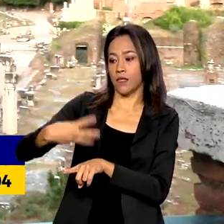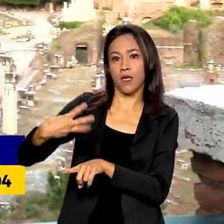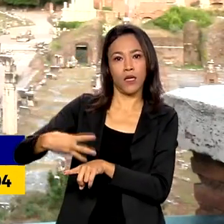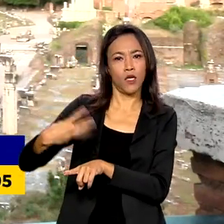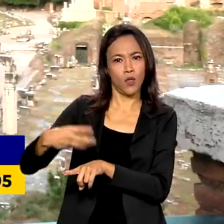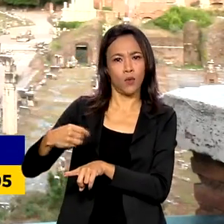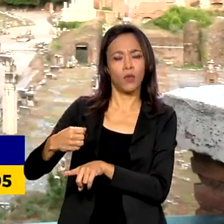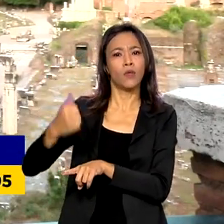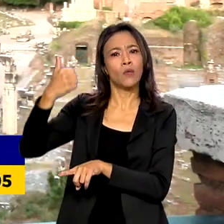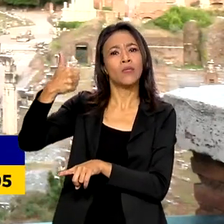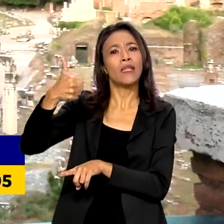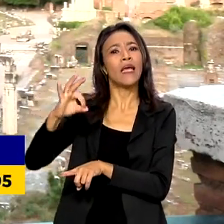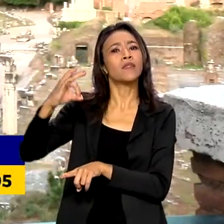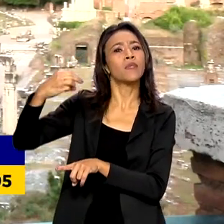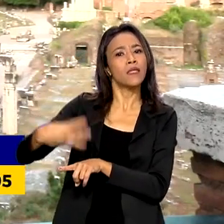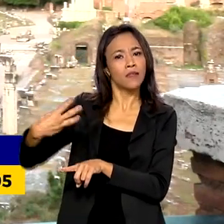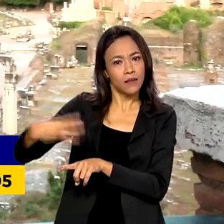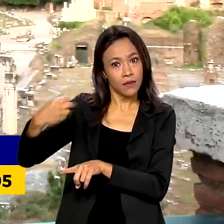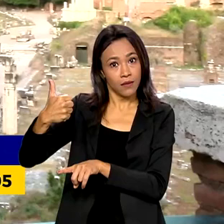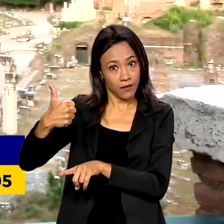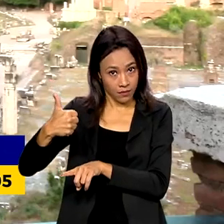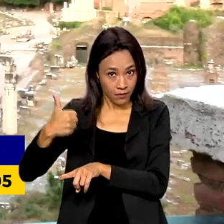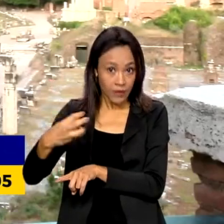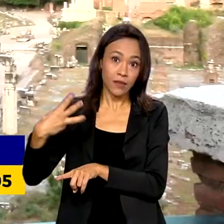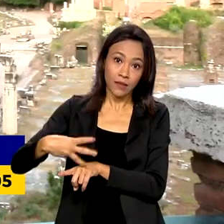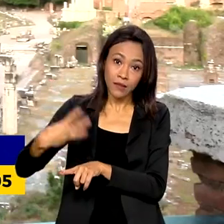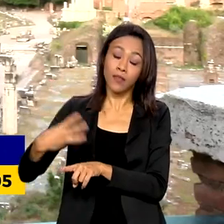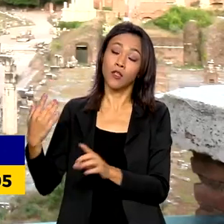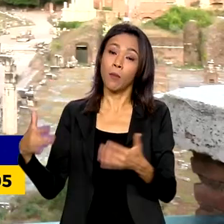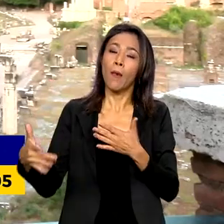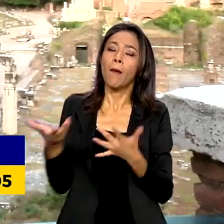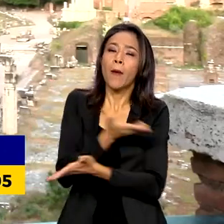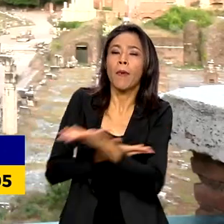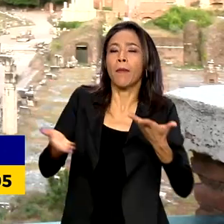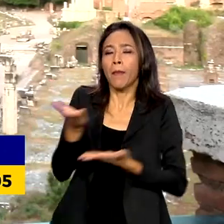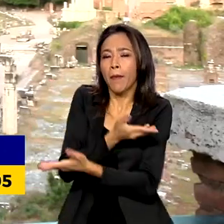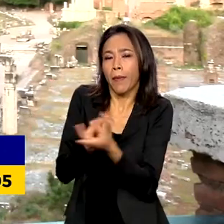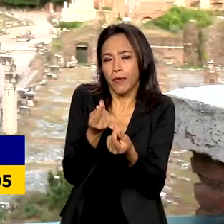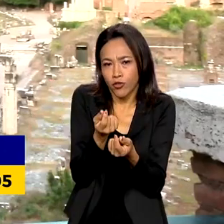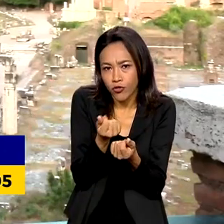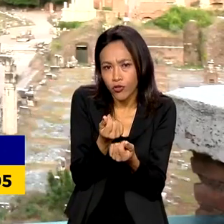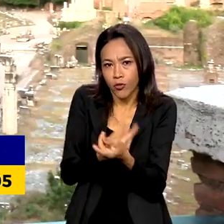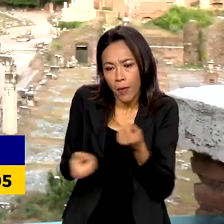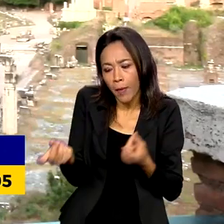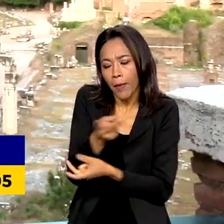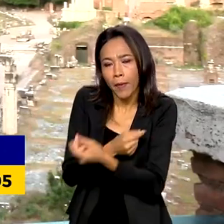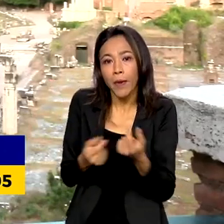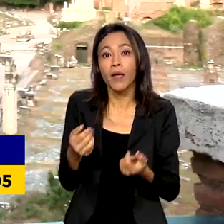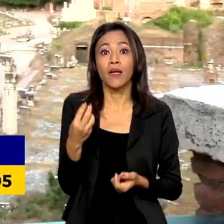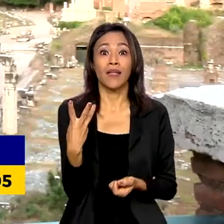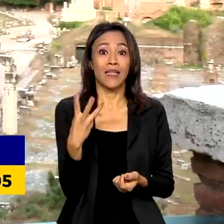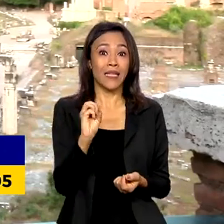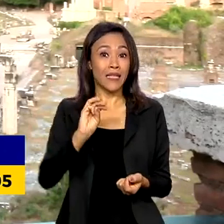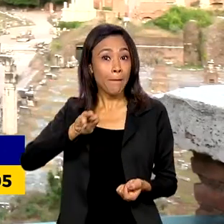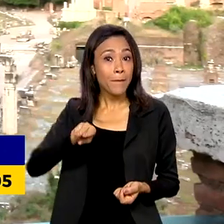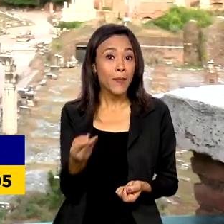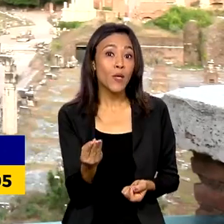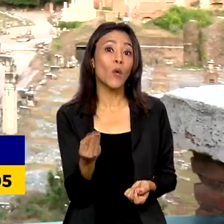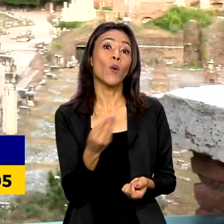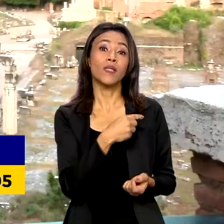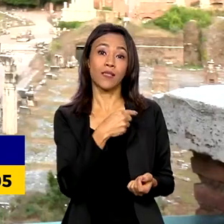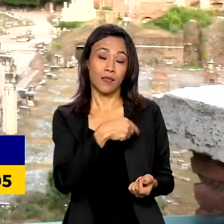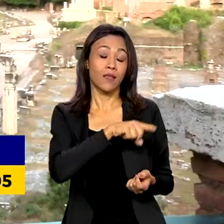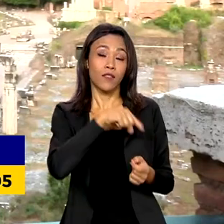comercial do Brasil. Também há uma proximidade entre os países pelo fato de 30 milhões de descendentes de